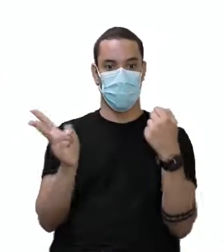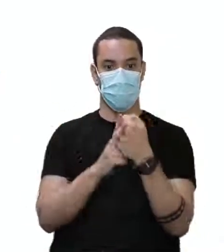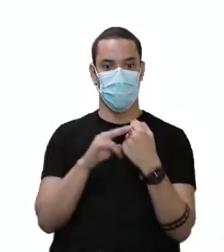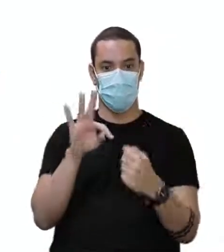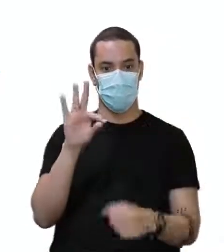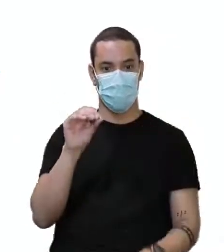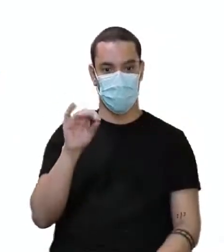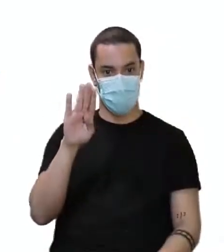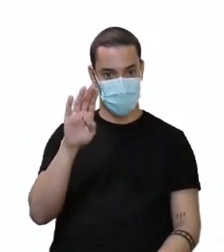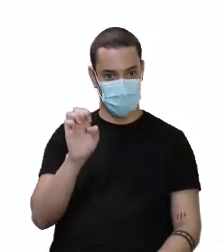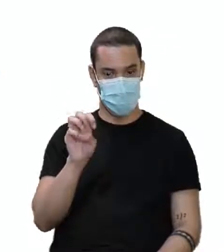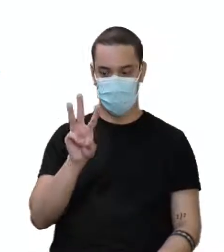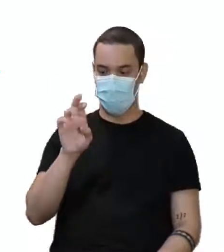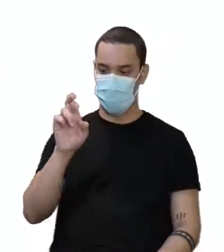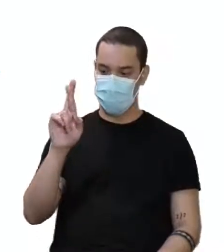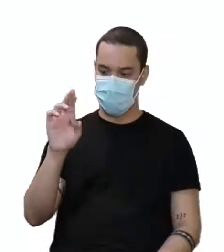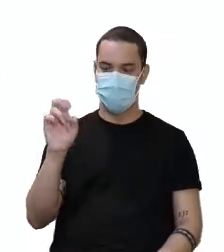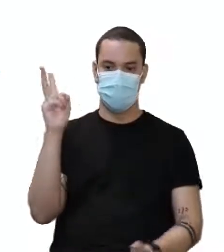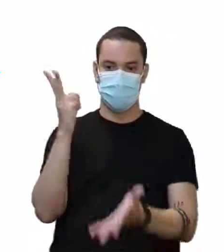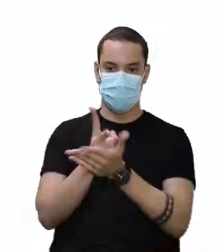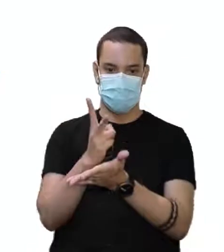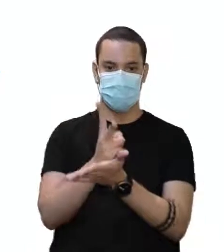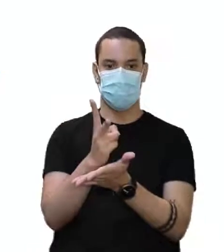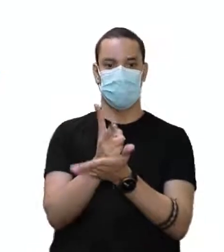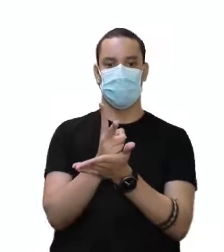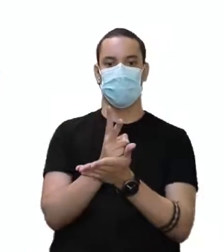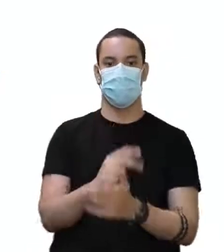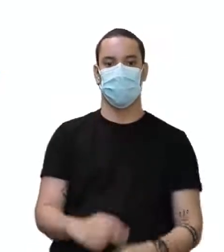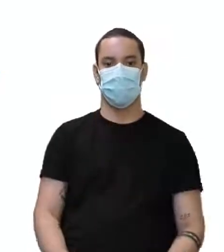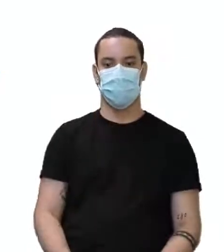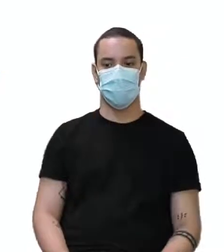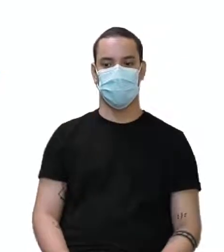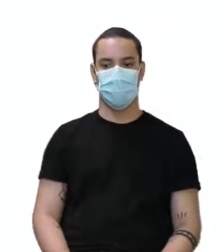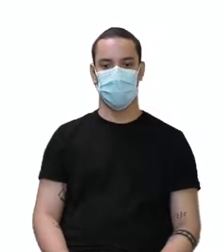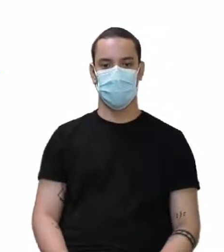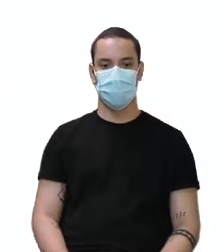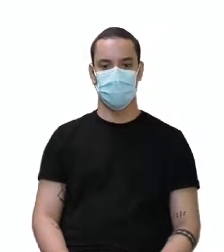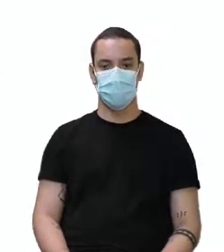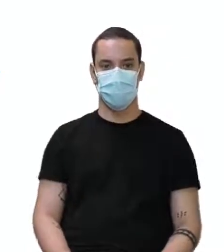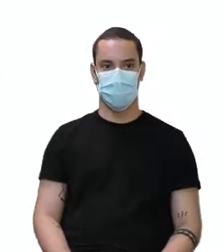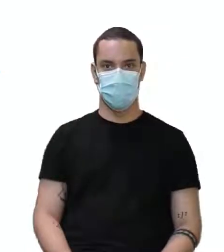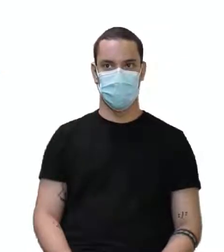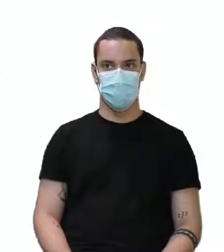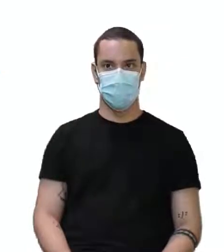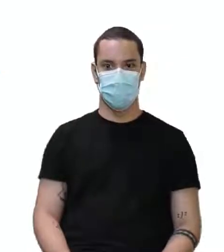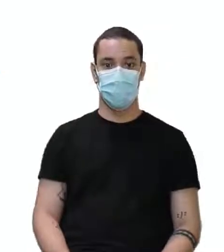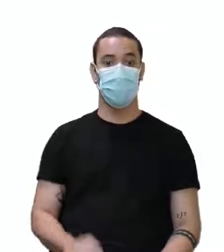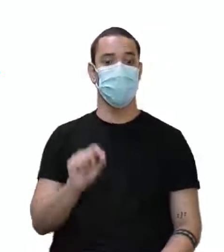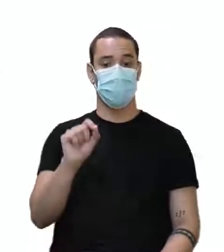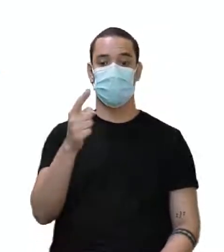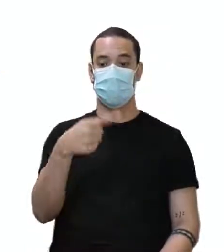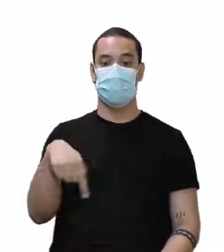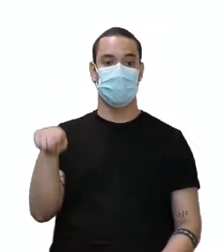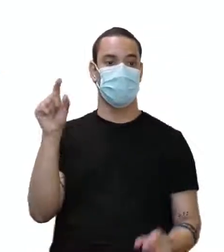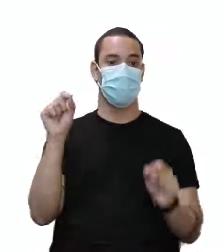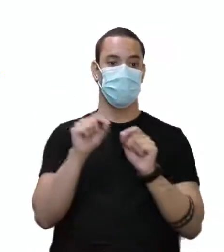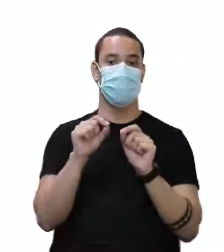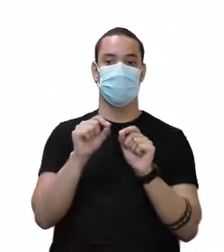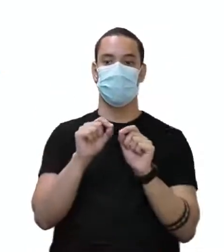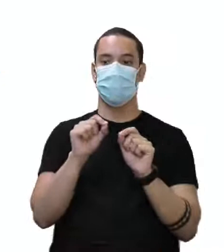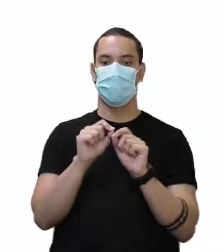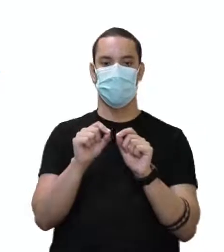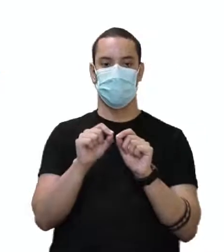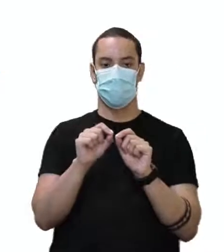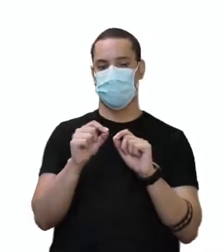permanece na frente do sujeito. Certo? Então, what were they doing? O que eles estavam fazendo